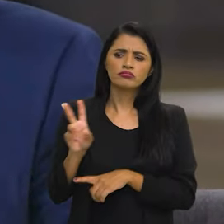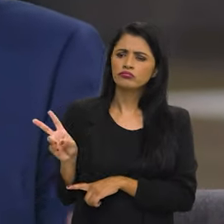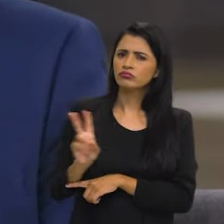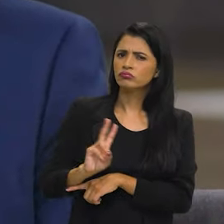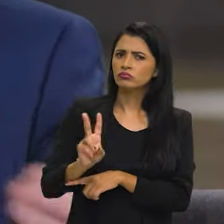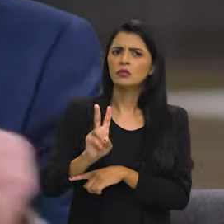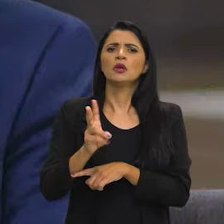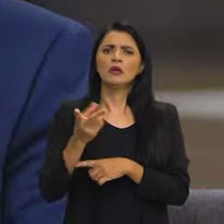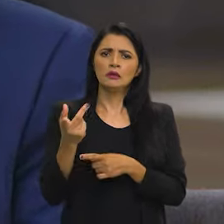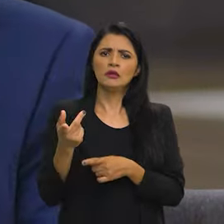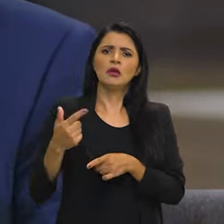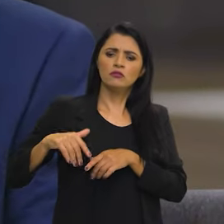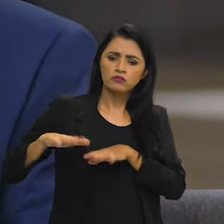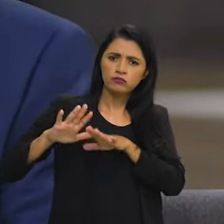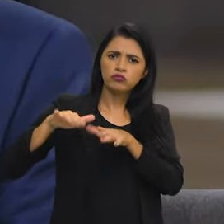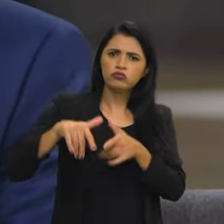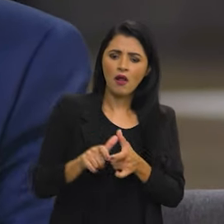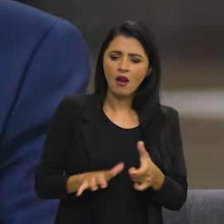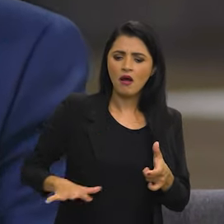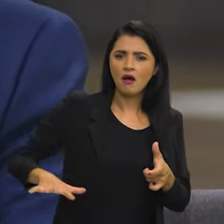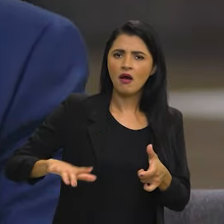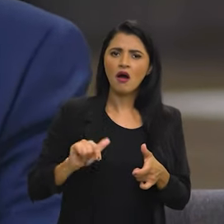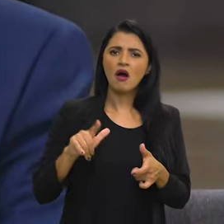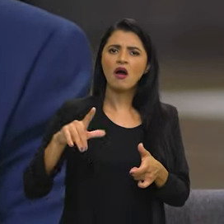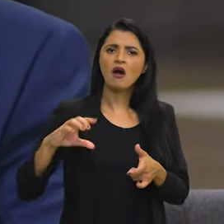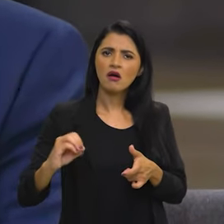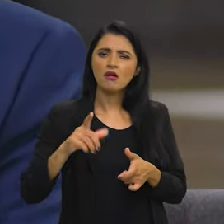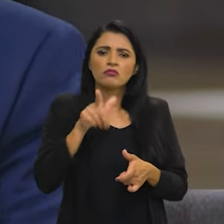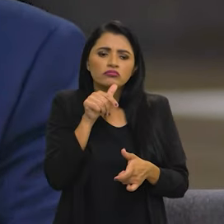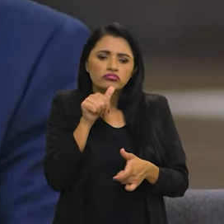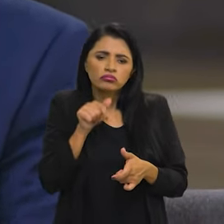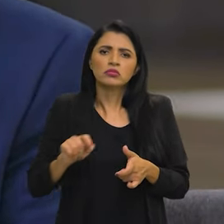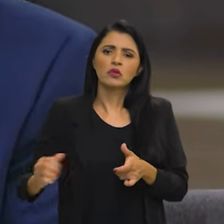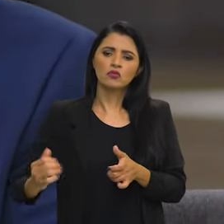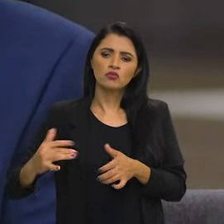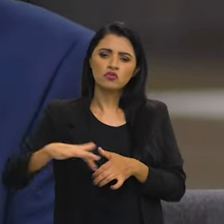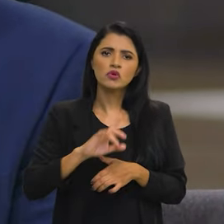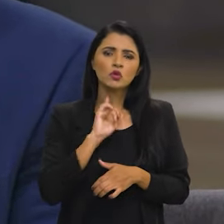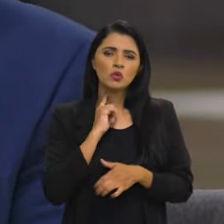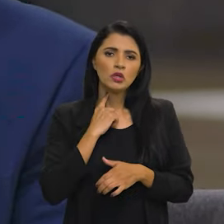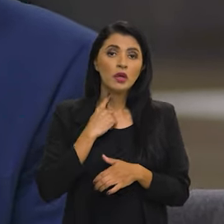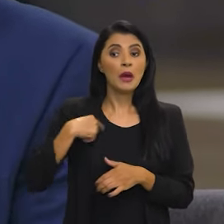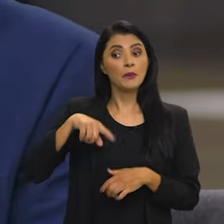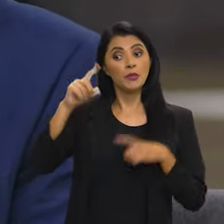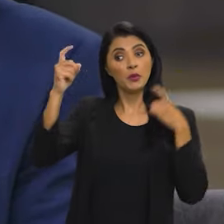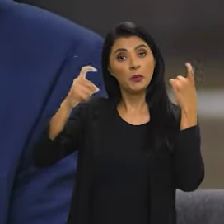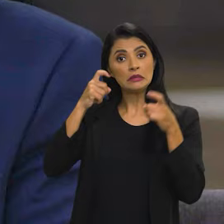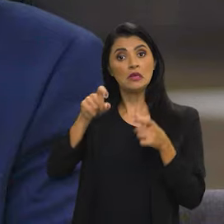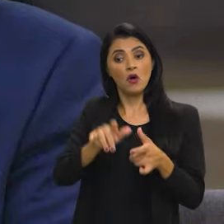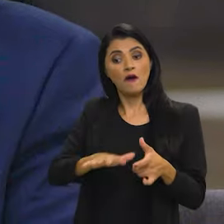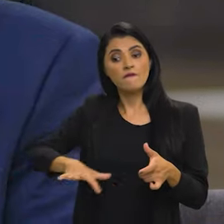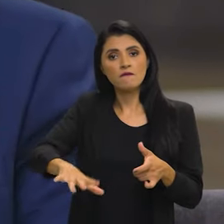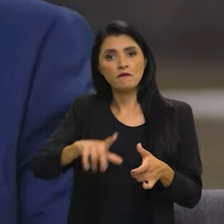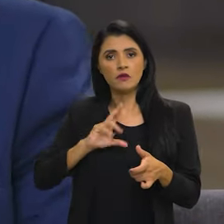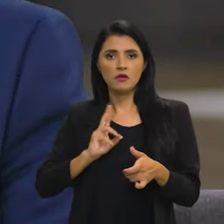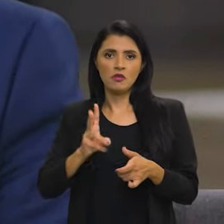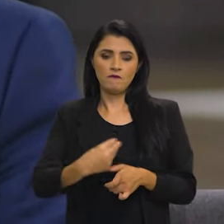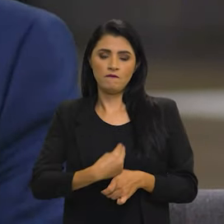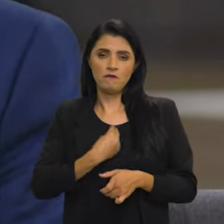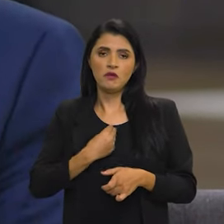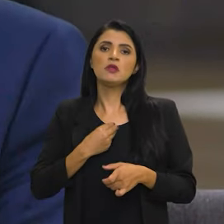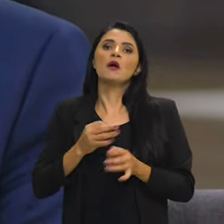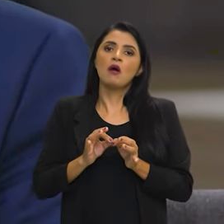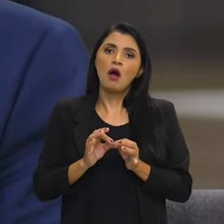assoreado. Os resíduos vão chegando do lago. A nossa preocupação é aumentar o tempo de vida do lago. O